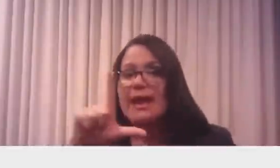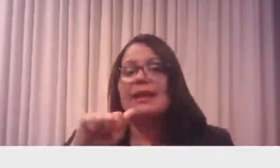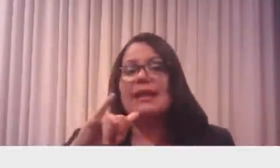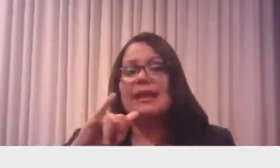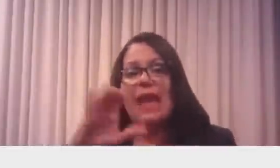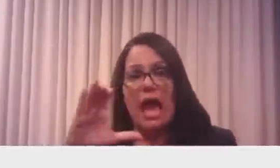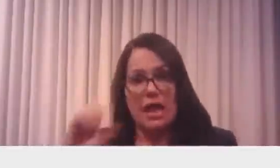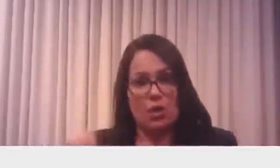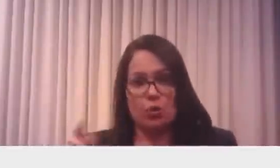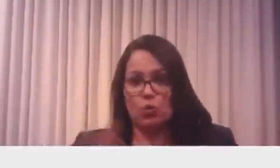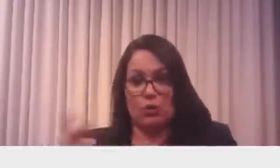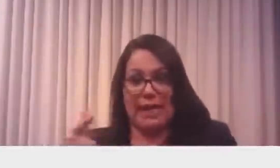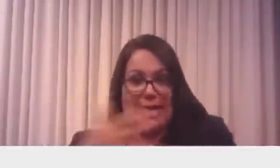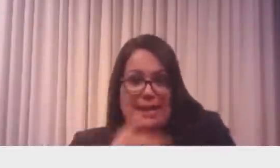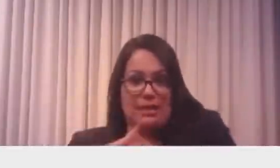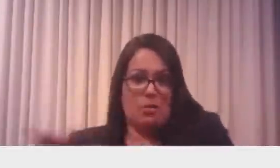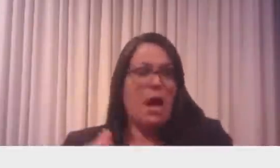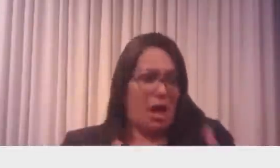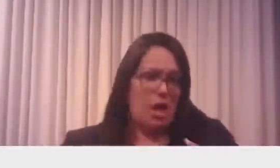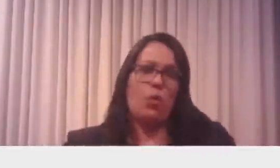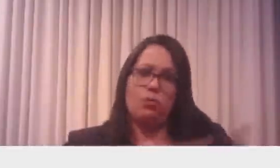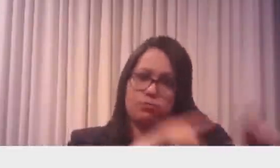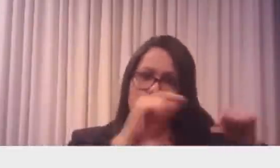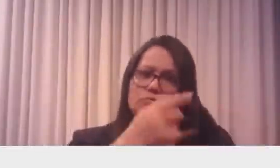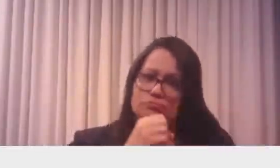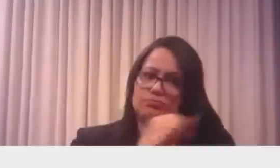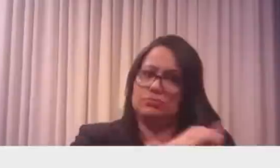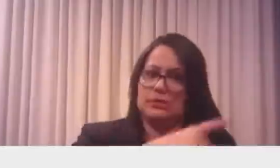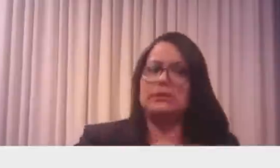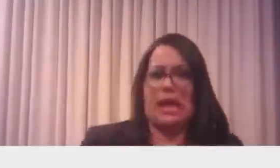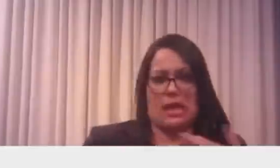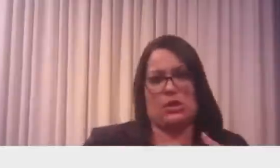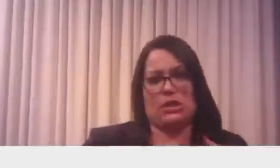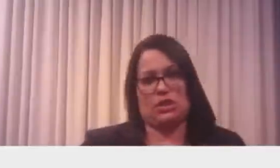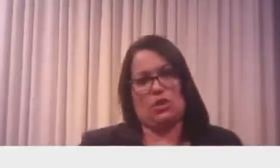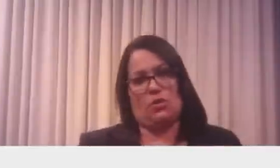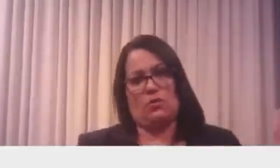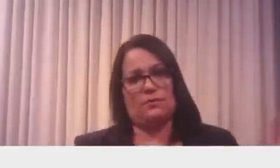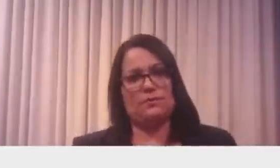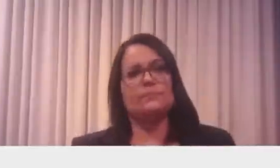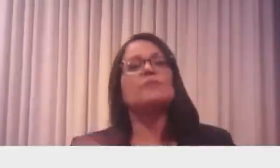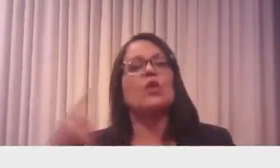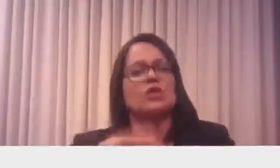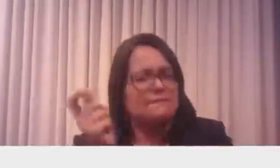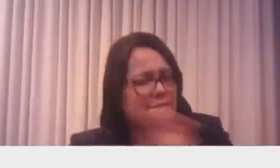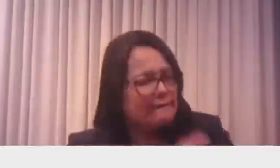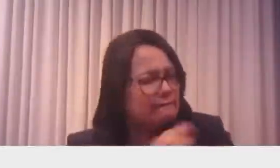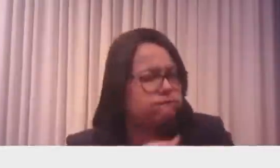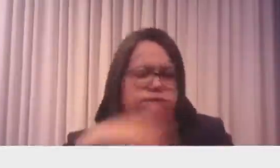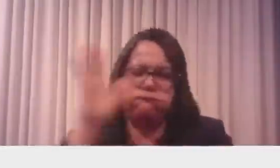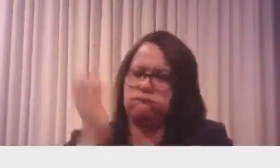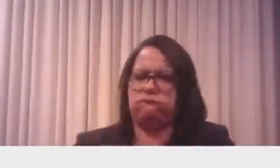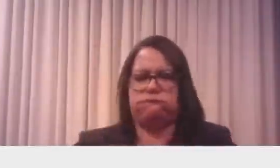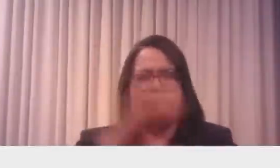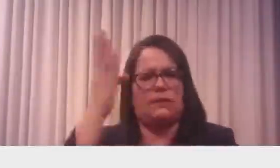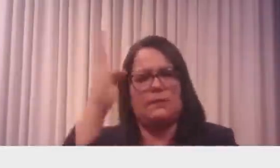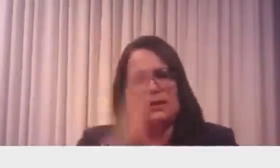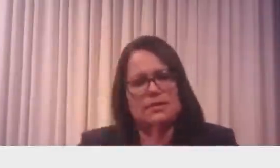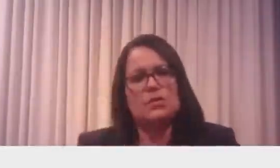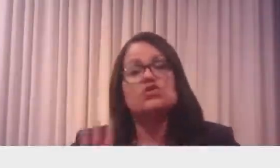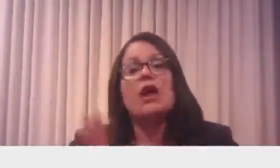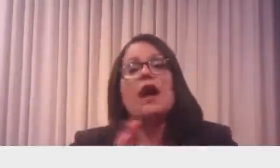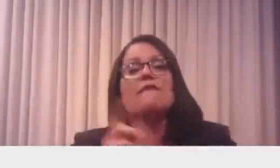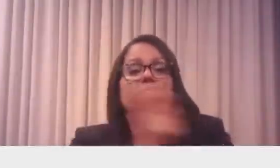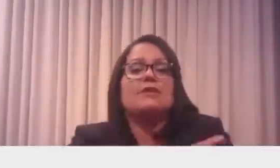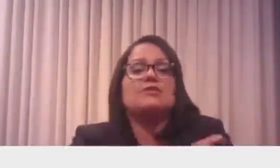Nós vacinamos quase 90% dos brasileiros com pelo menos a primeira dose, já vacinamos completamente 80% dos índios,